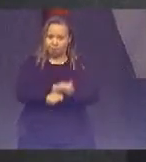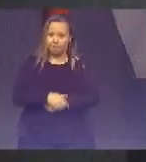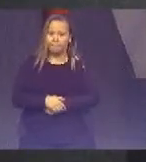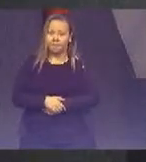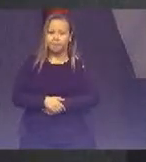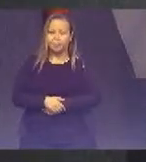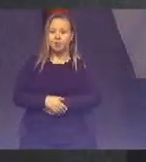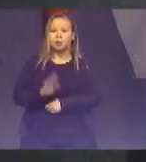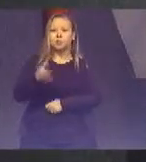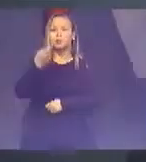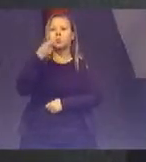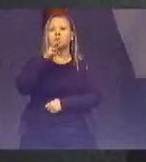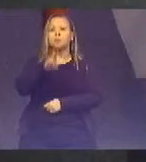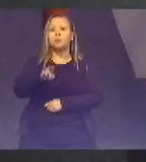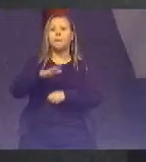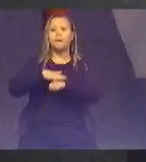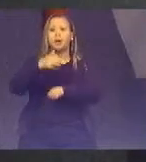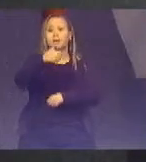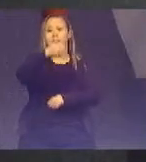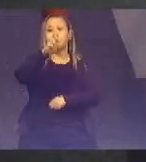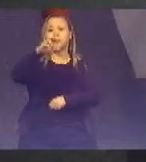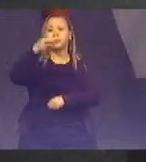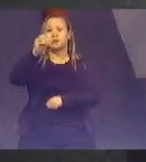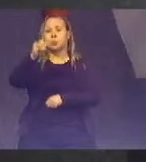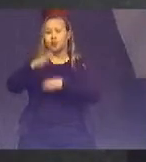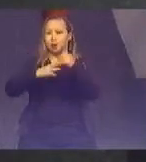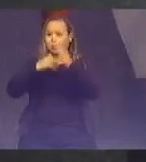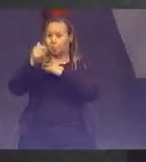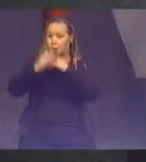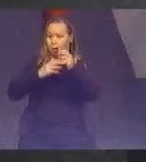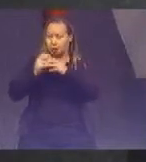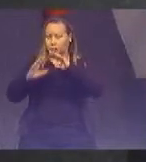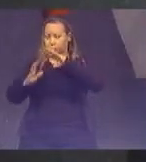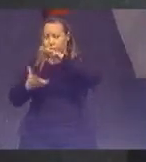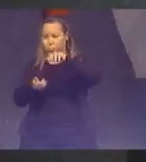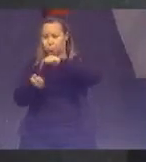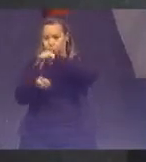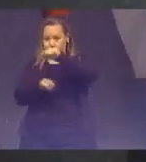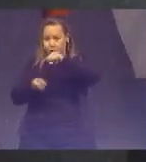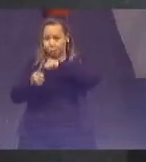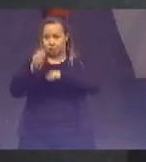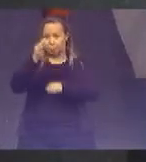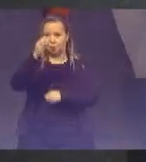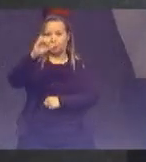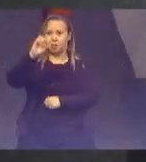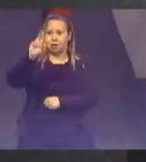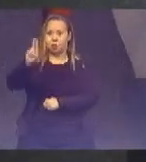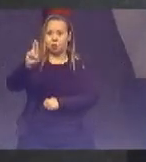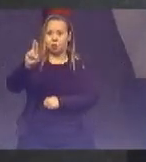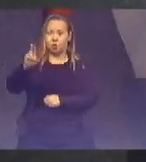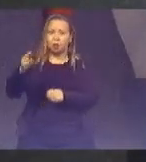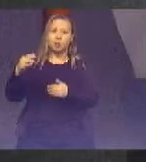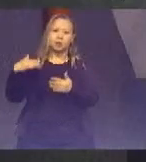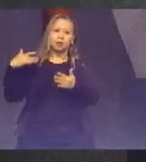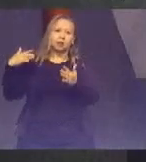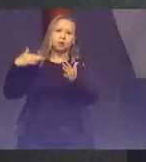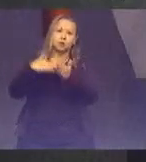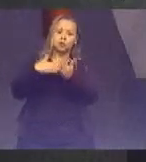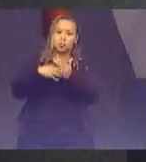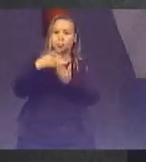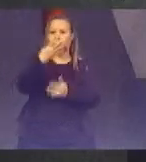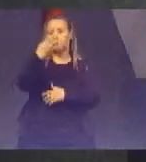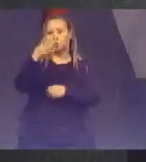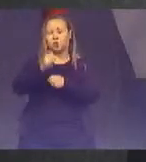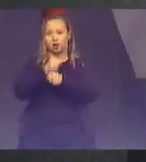mais de 150 ações sustentáveis no TCU nos últimos quatro anos Todas elas implementadas